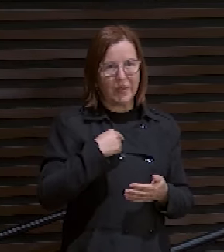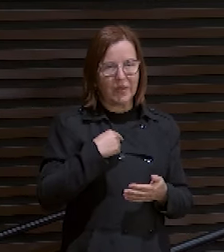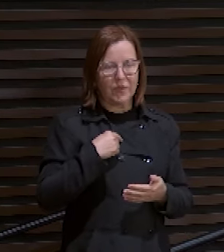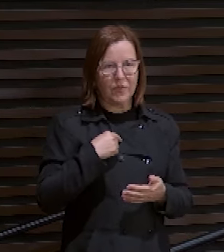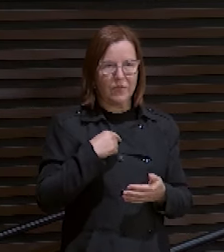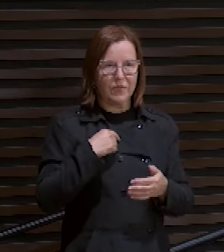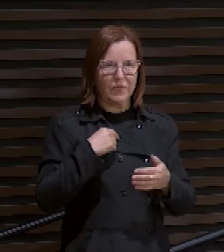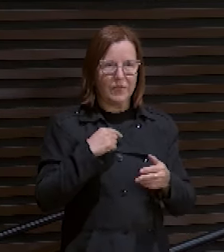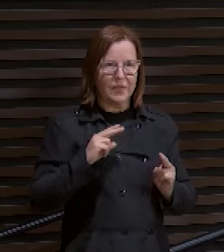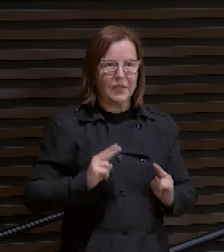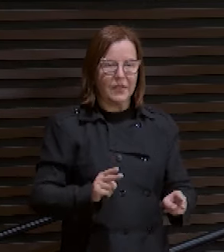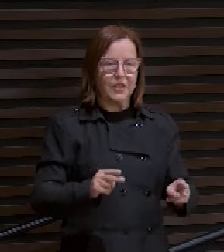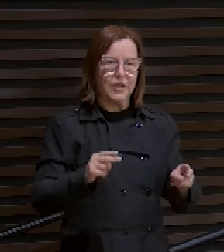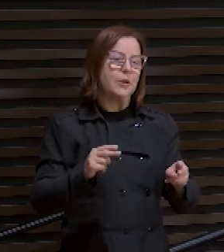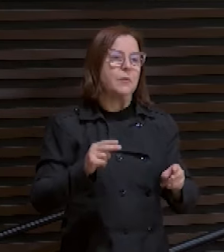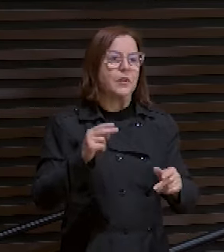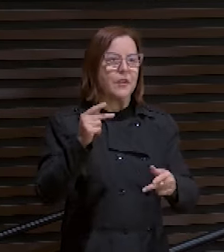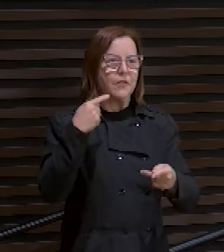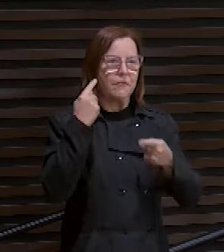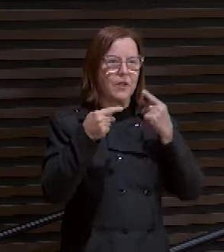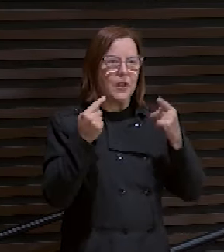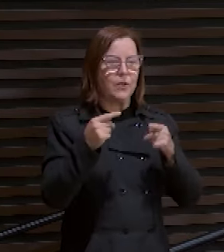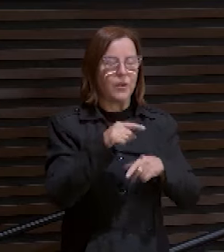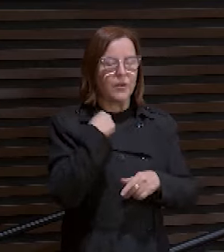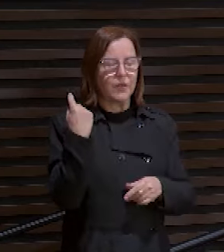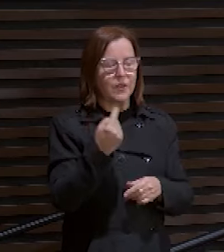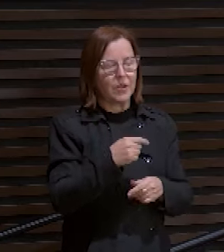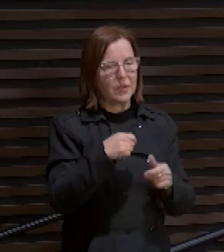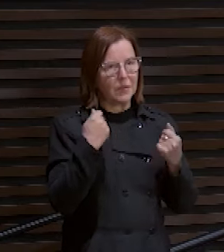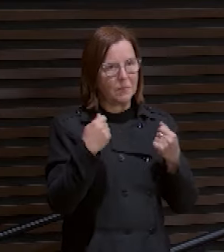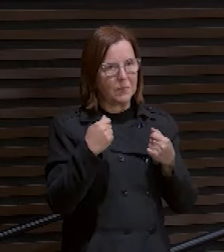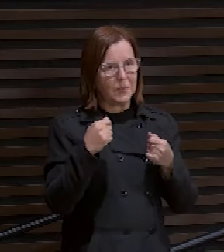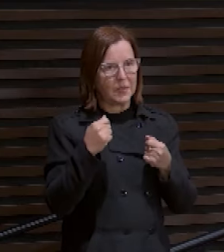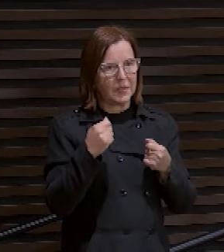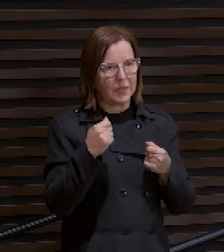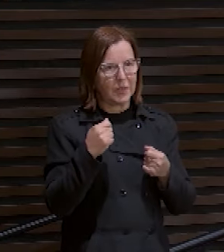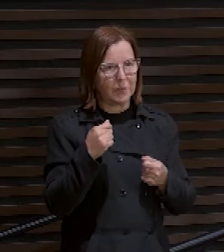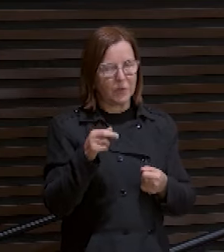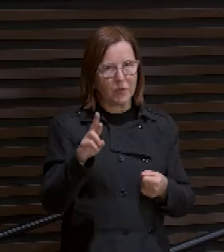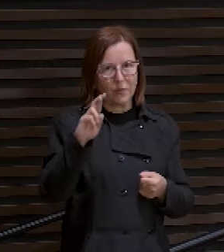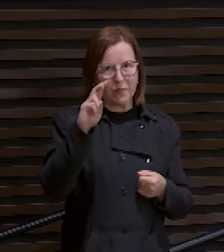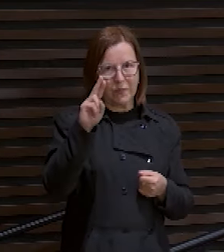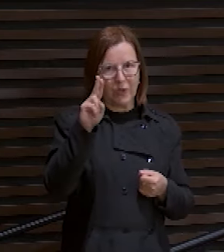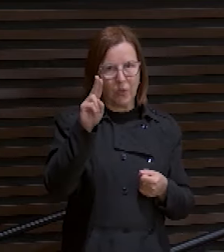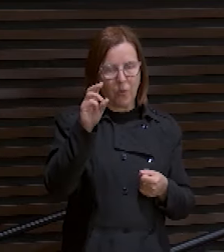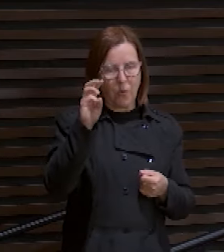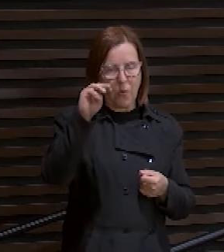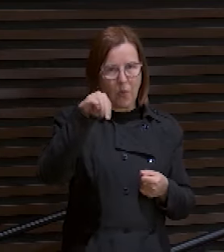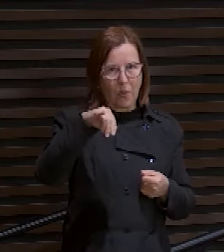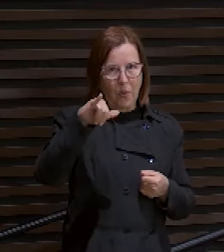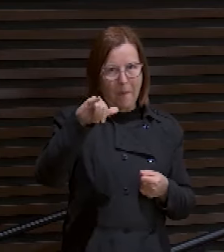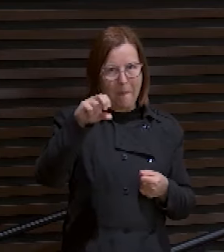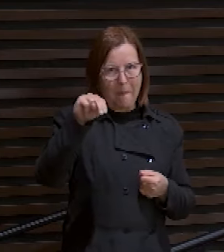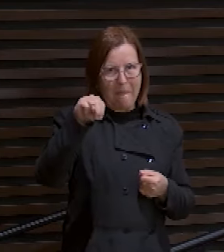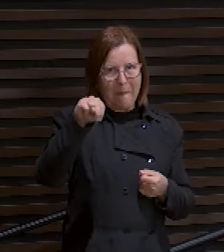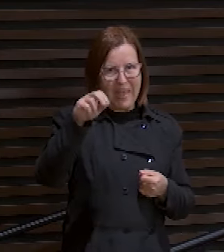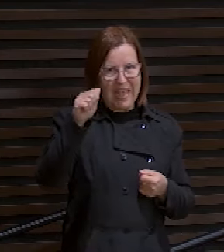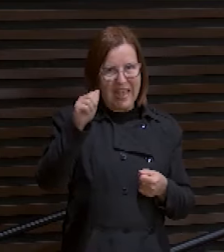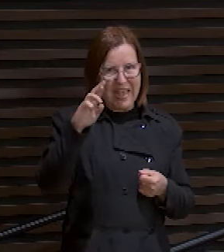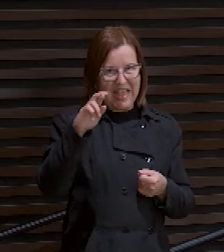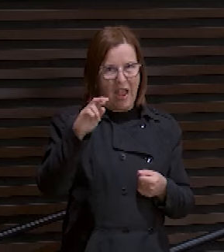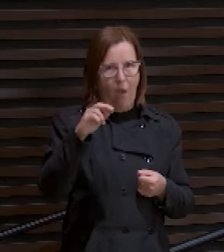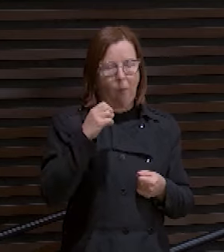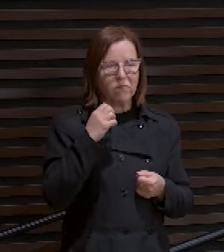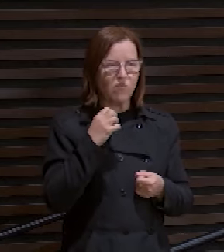precisamos ruminar a palavra de Deus. Você sabe o que é ruminar? Você sabe o que é ruminação?